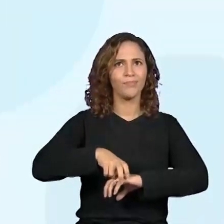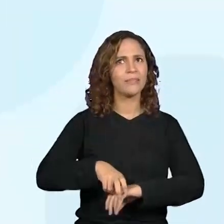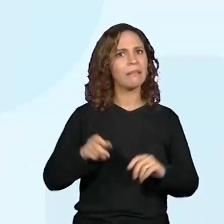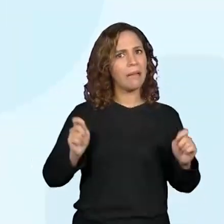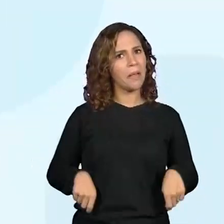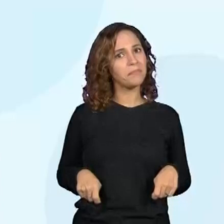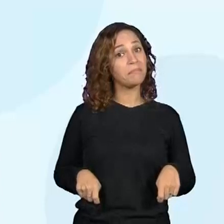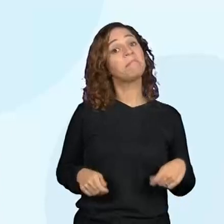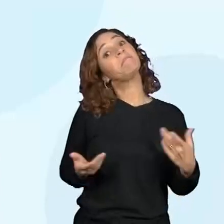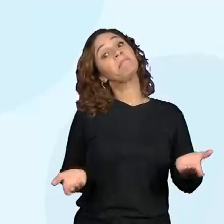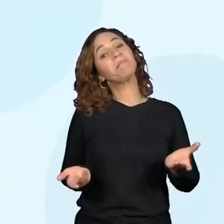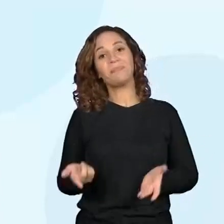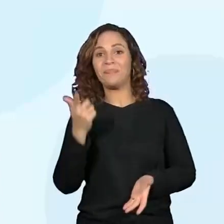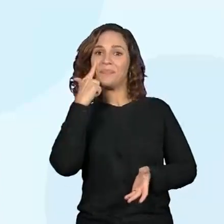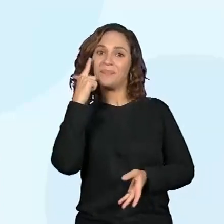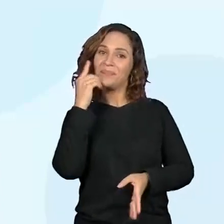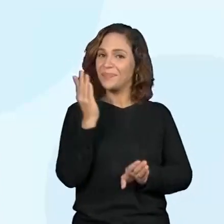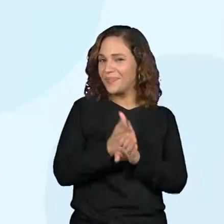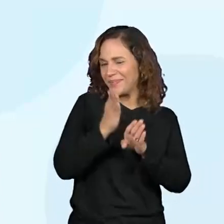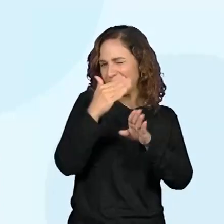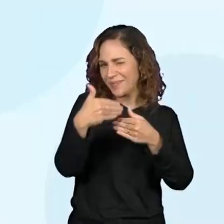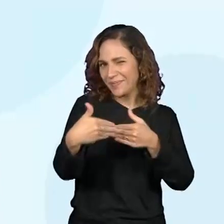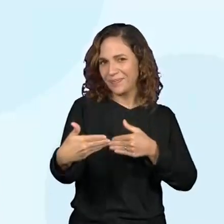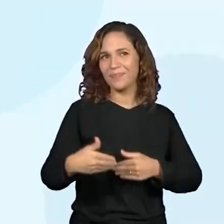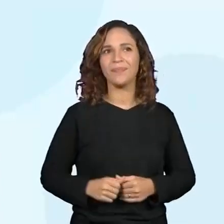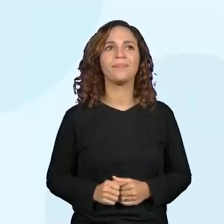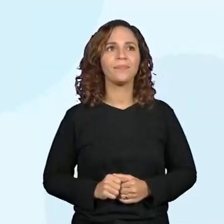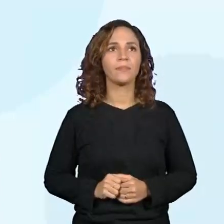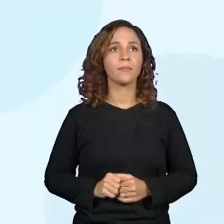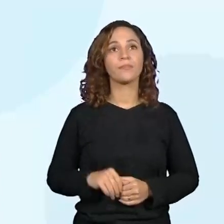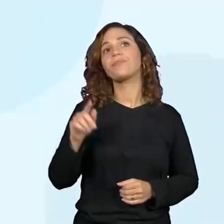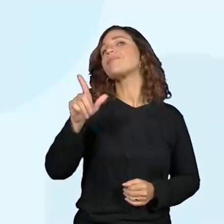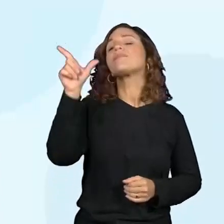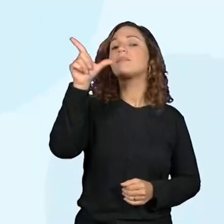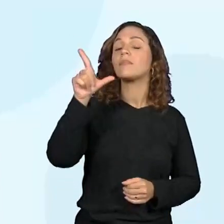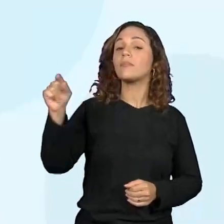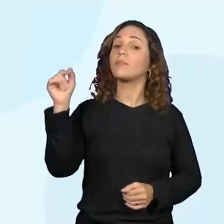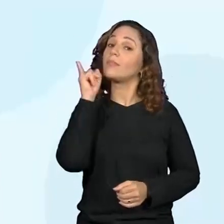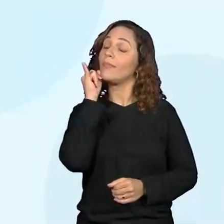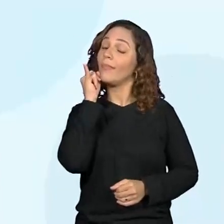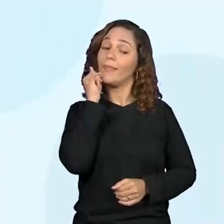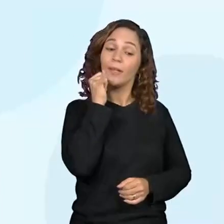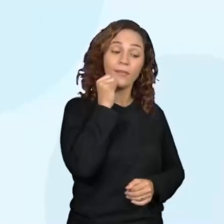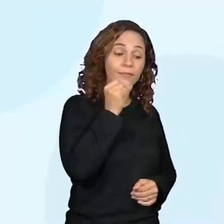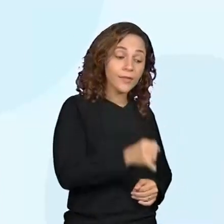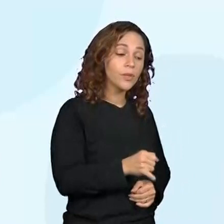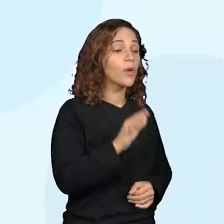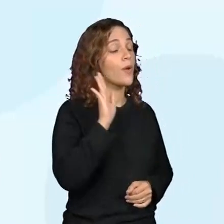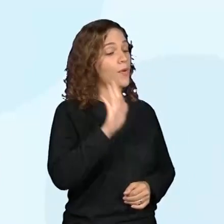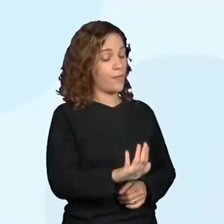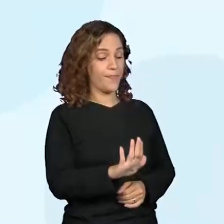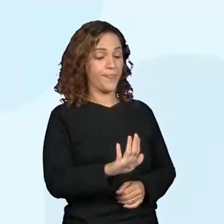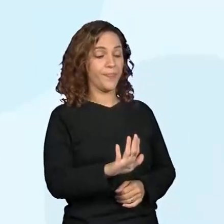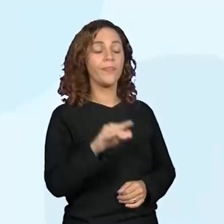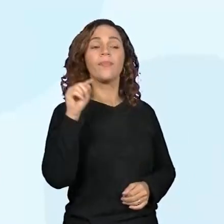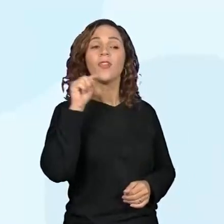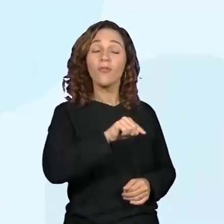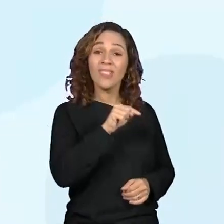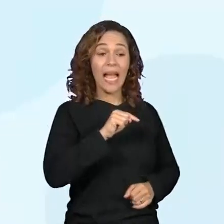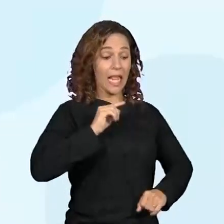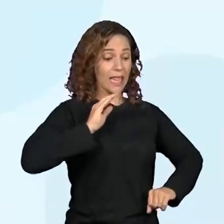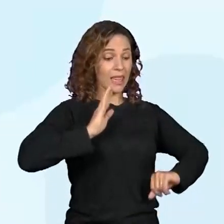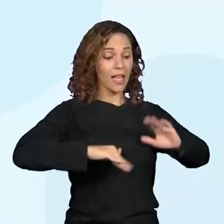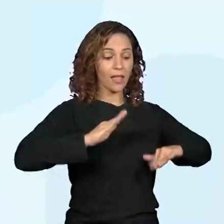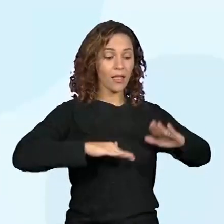Muito bem. A lua ainda avisou que ele não podia tocar